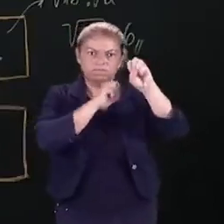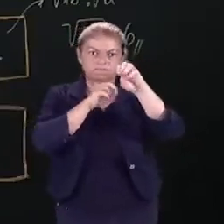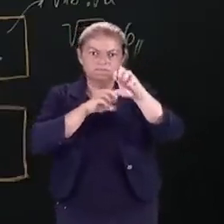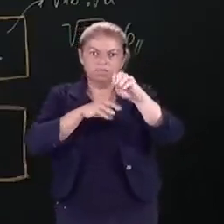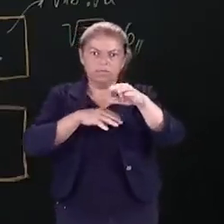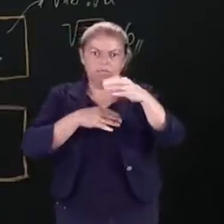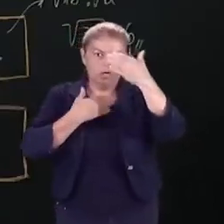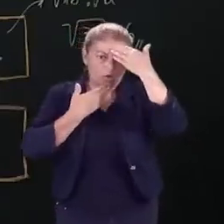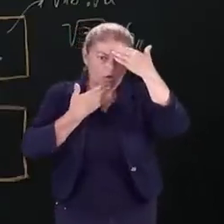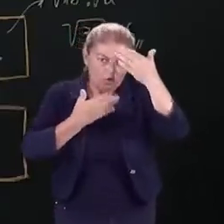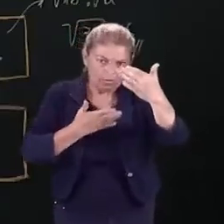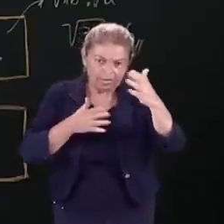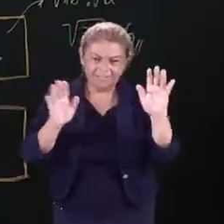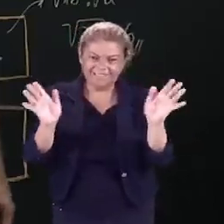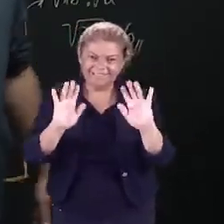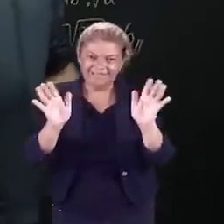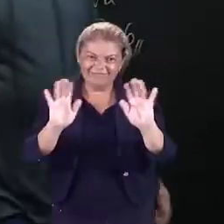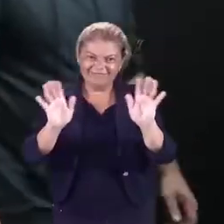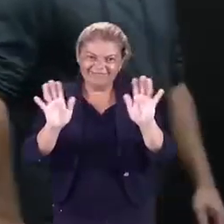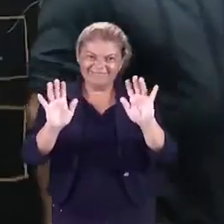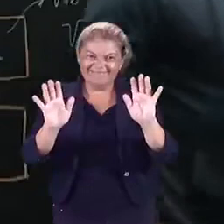Então, muito obrigado e tchau!